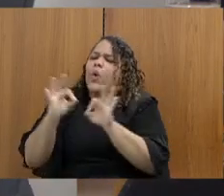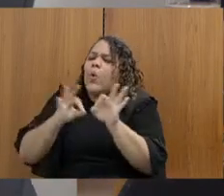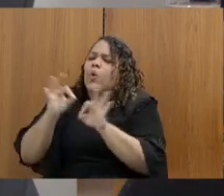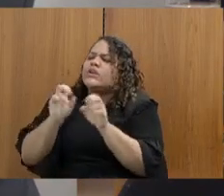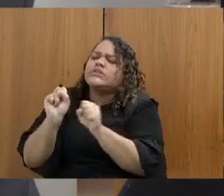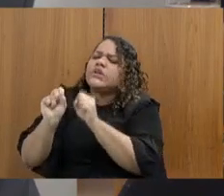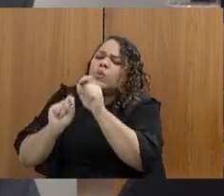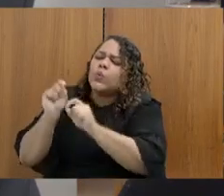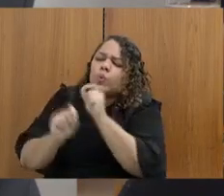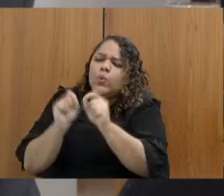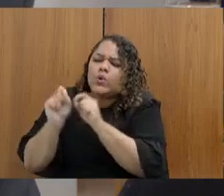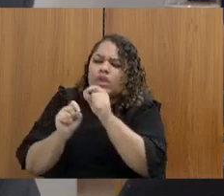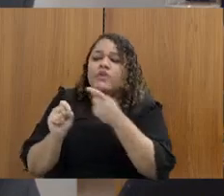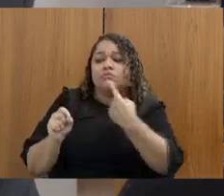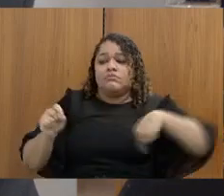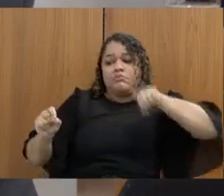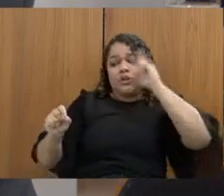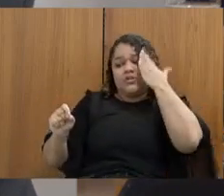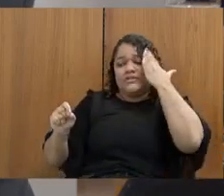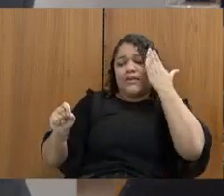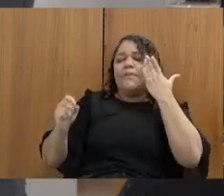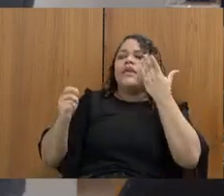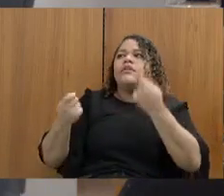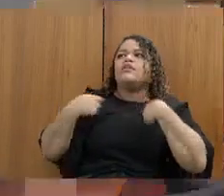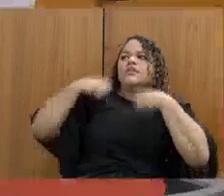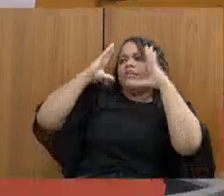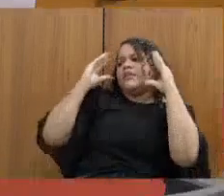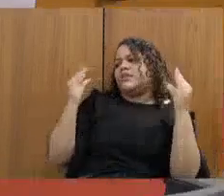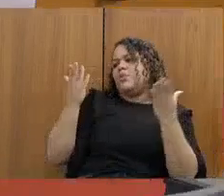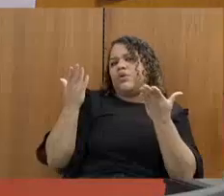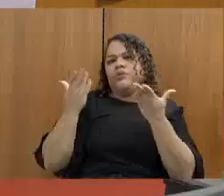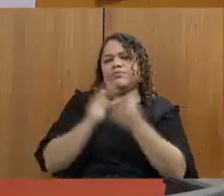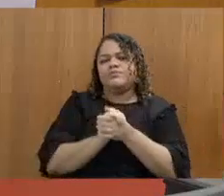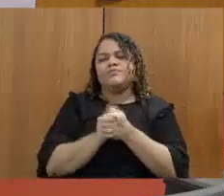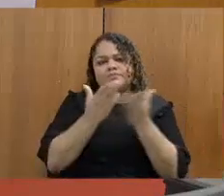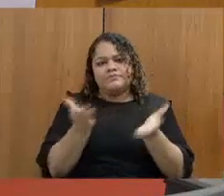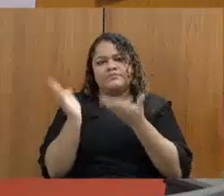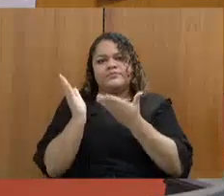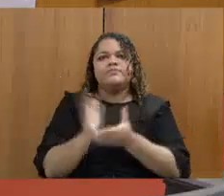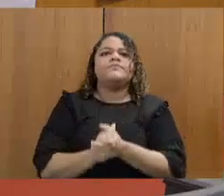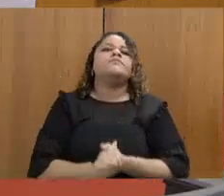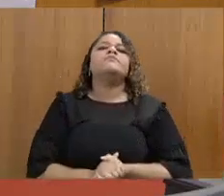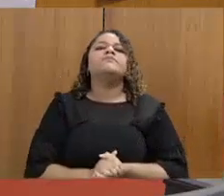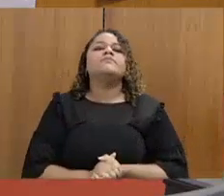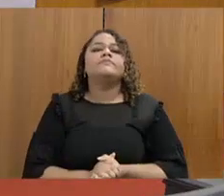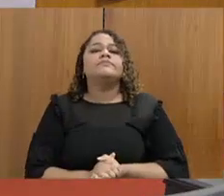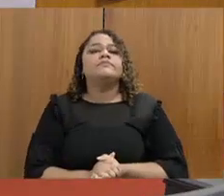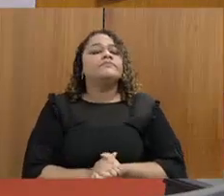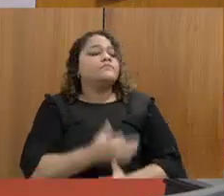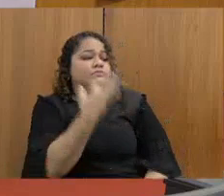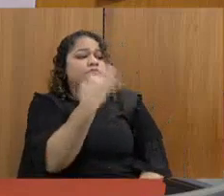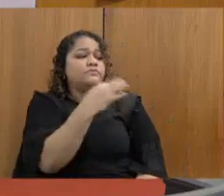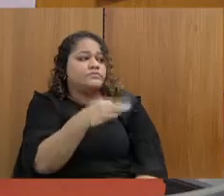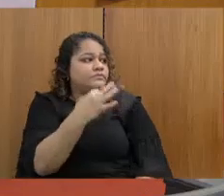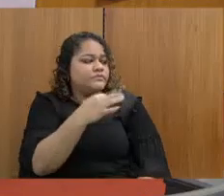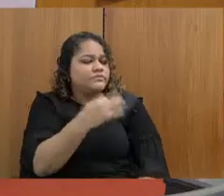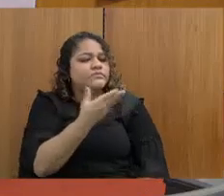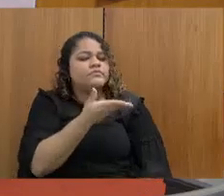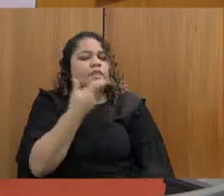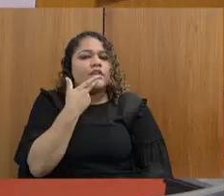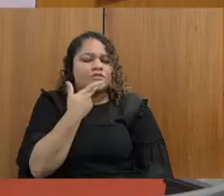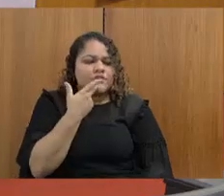realmente tenha aqui uma tranquilidade? O senhor tem a palavra. Obrigado, deputado. Com relação a... Eu concordo com todas as suas